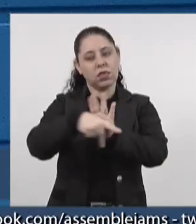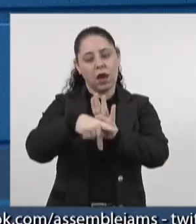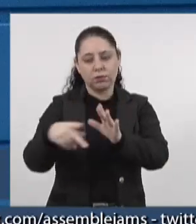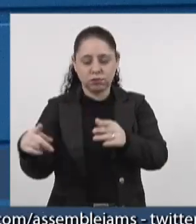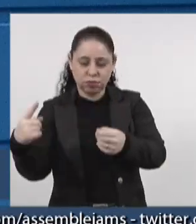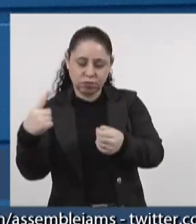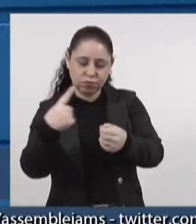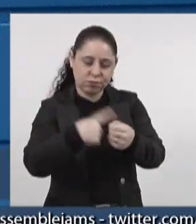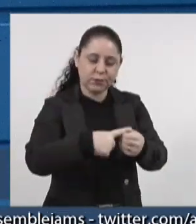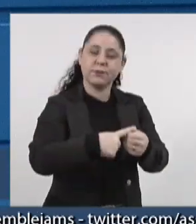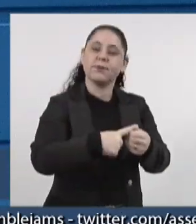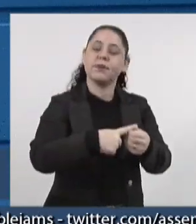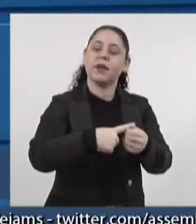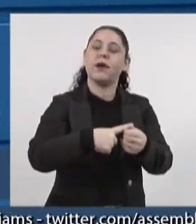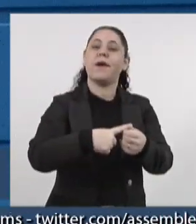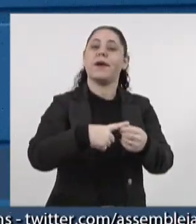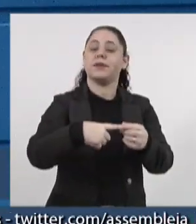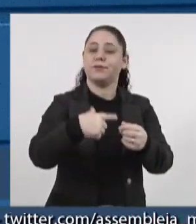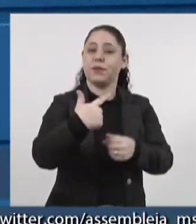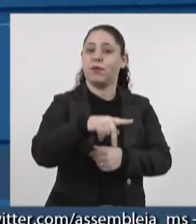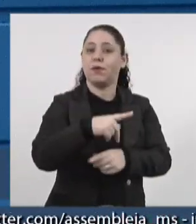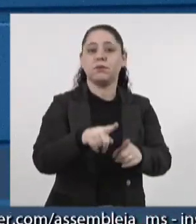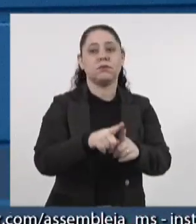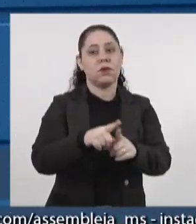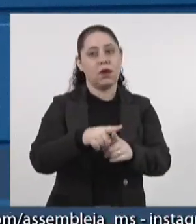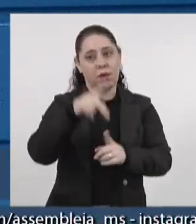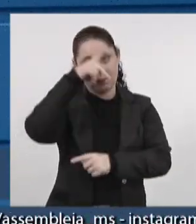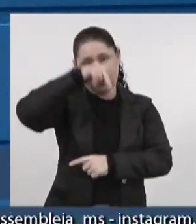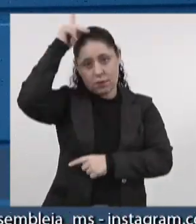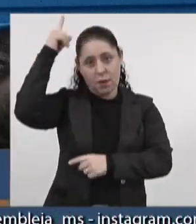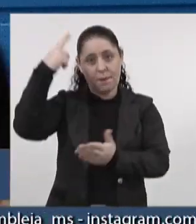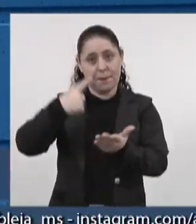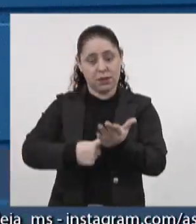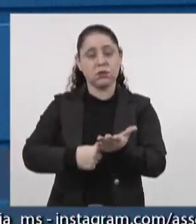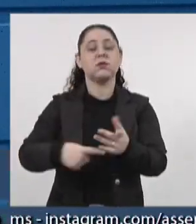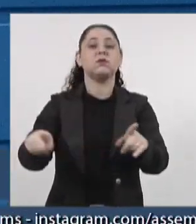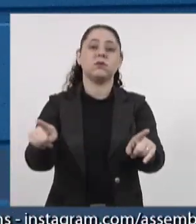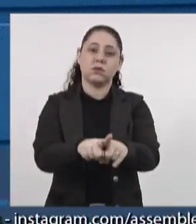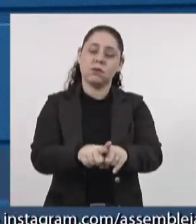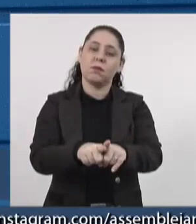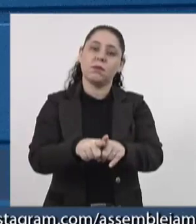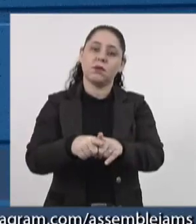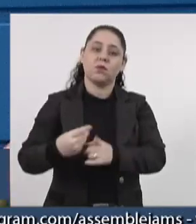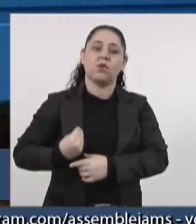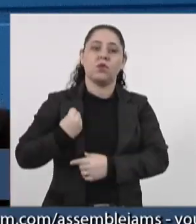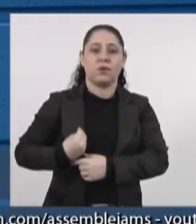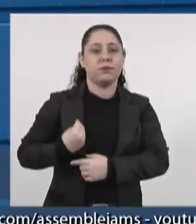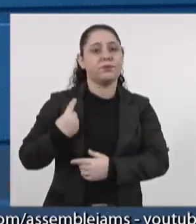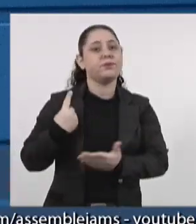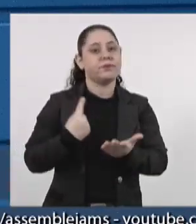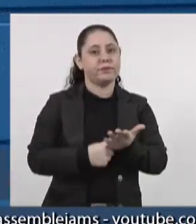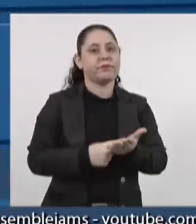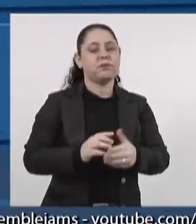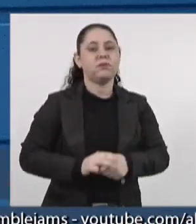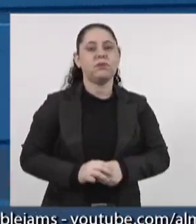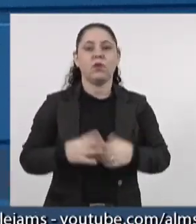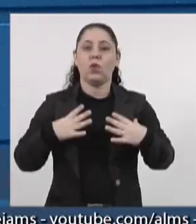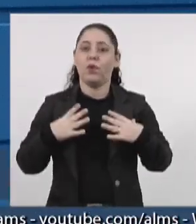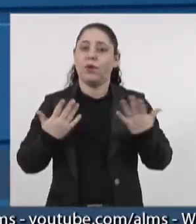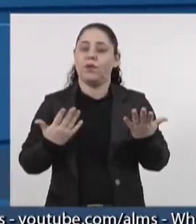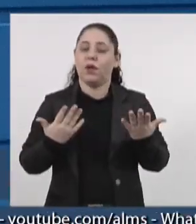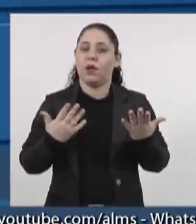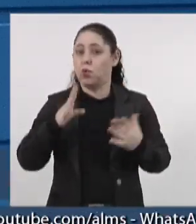amigo deputado Paulo Corrêa, que também confirmou presença lá em Ponta Porã. Então, quero dizer o seguinte, esse evento,